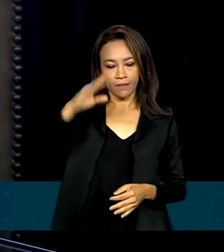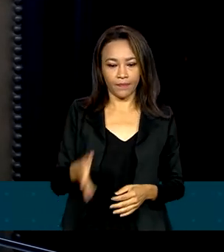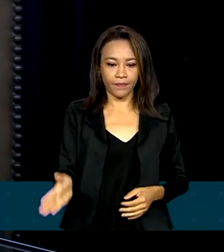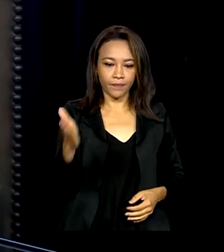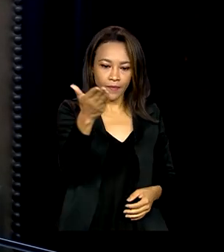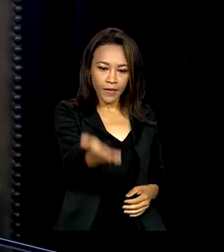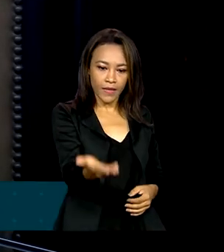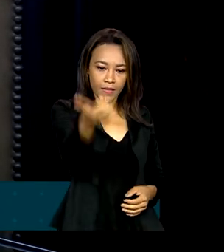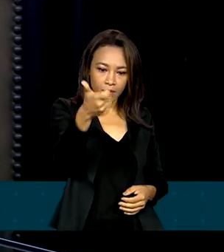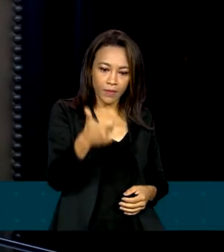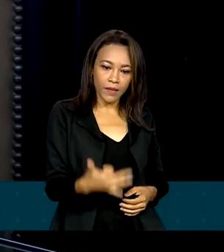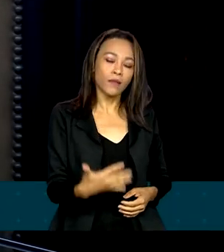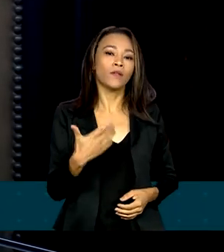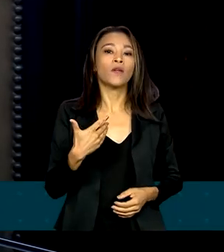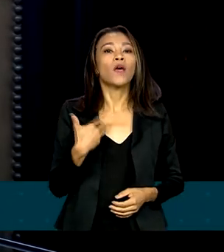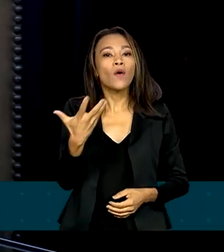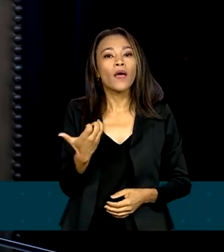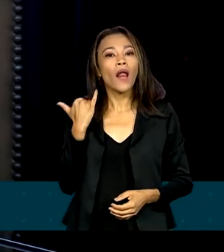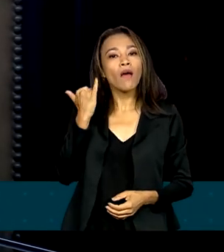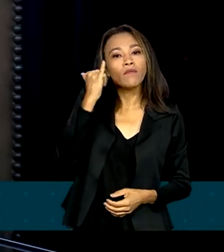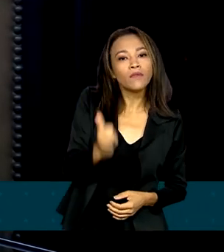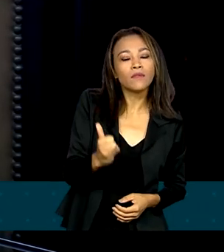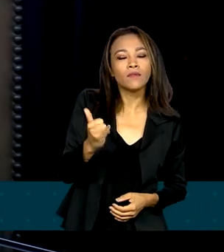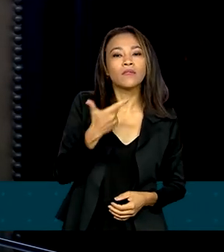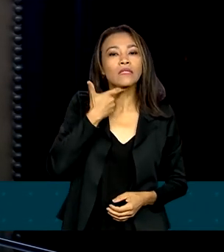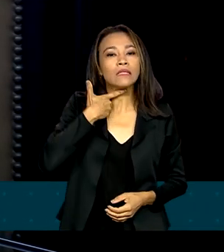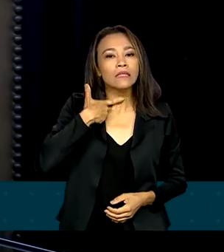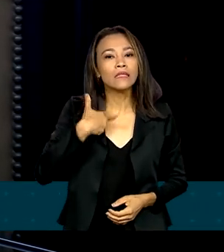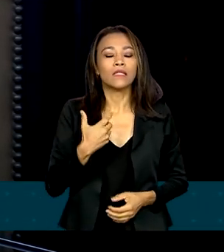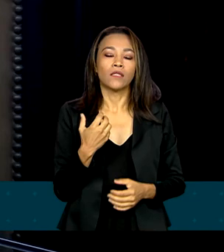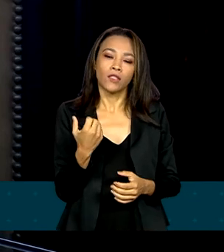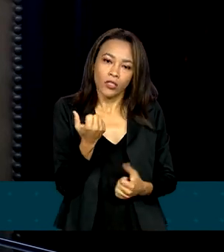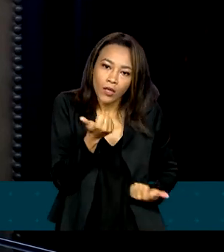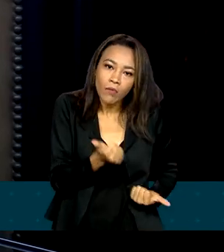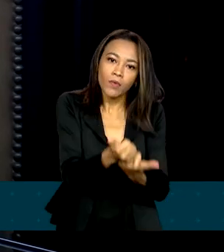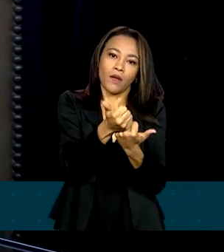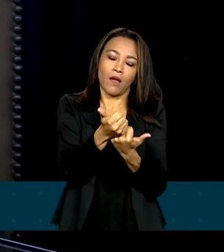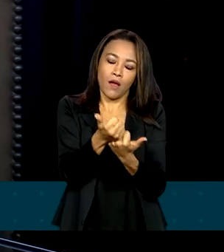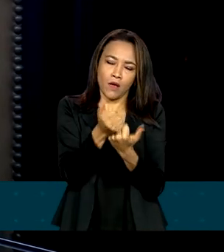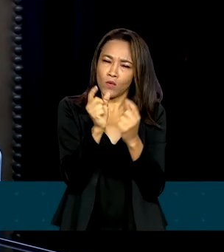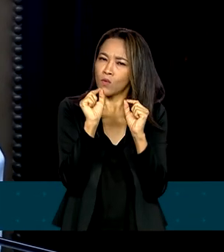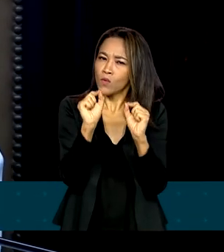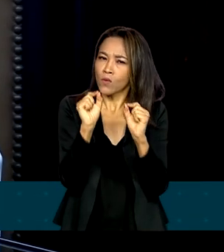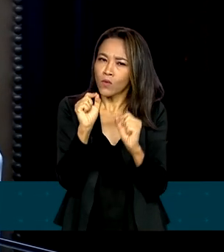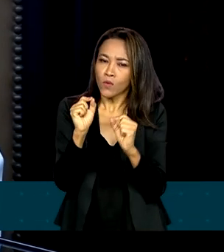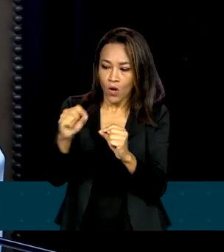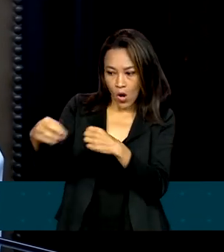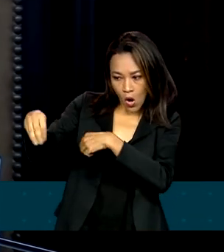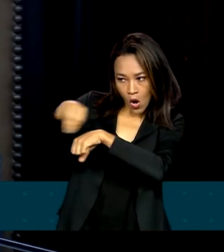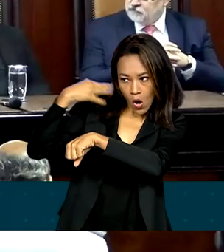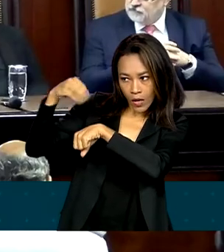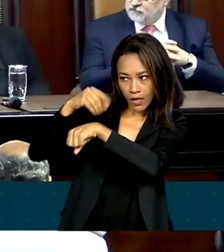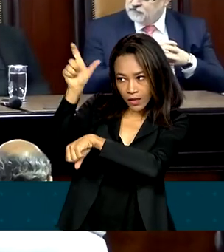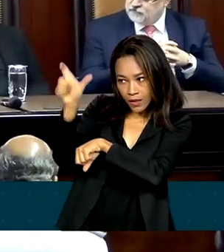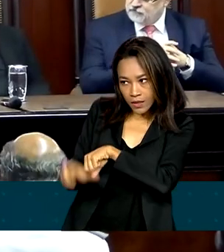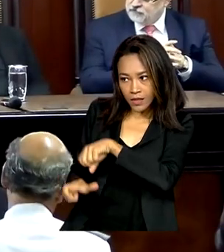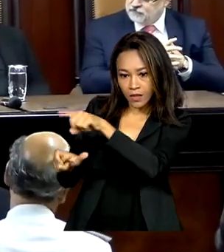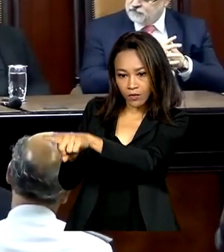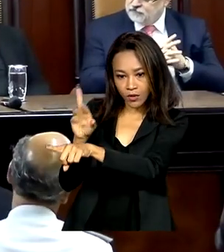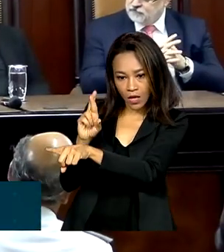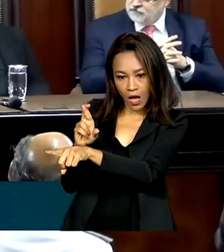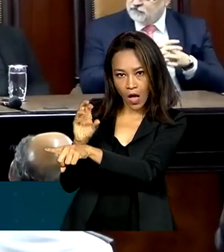reafirmar o meu desejo de poder contribuir sobre a firme orientação da ministra Rosa Weber